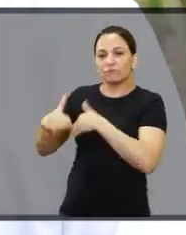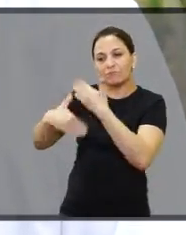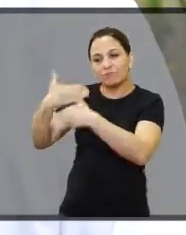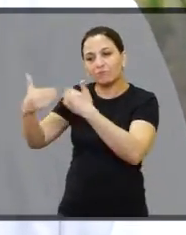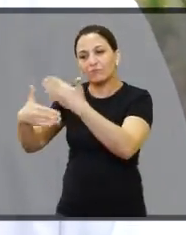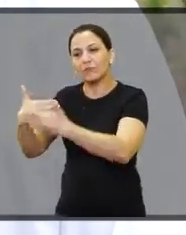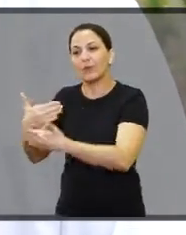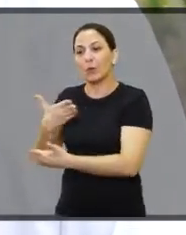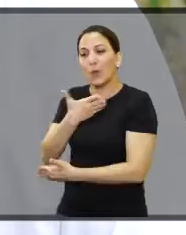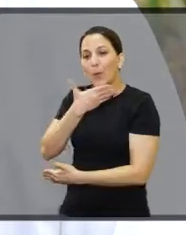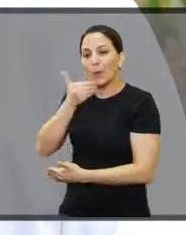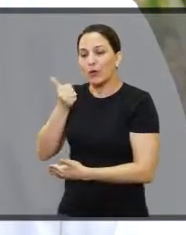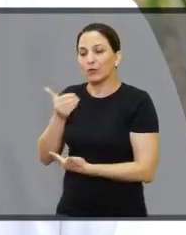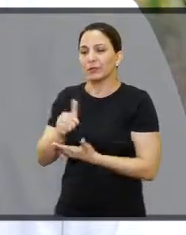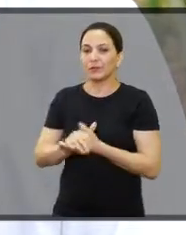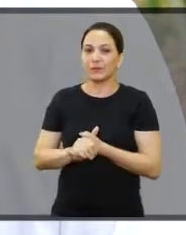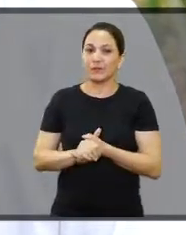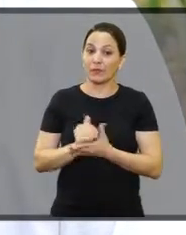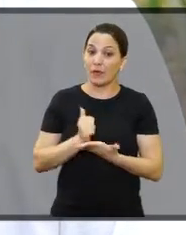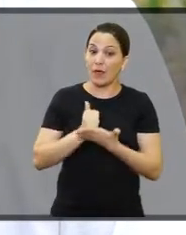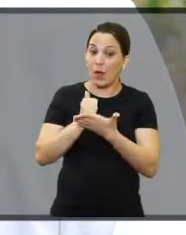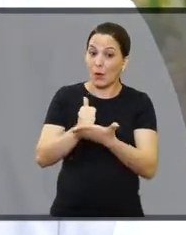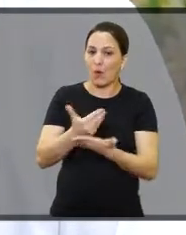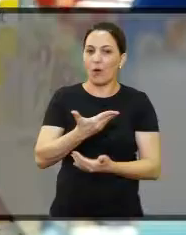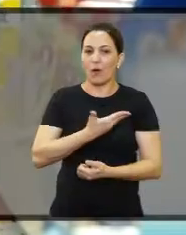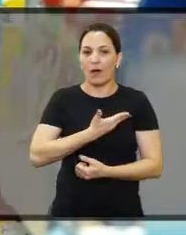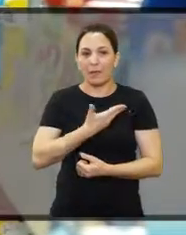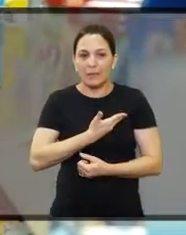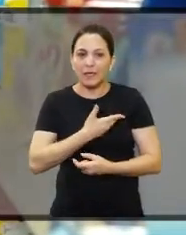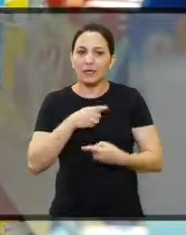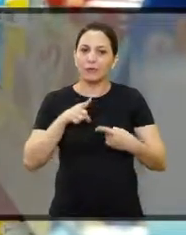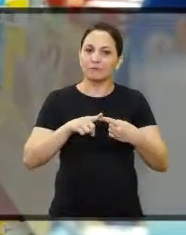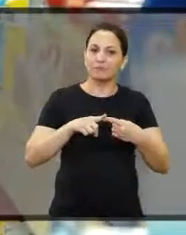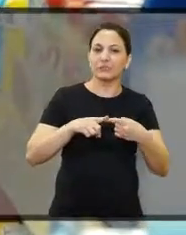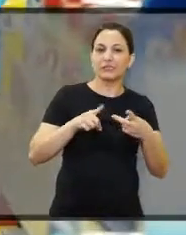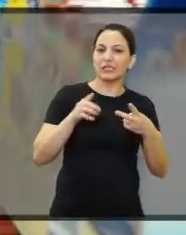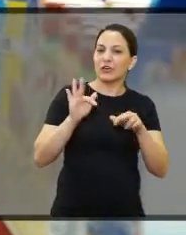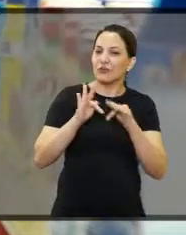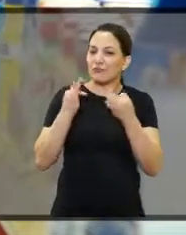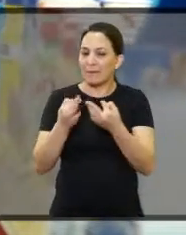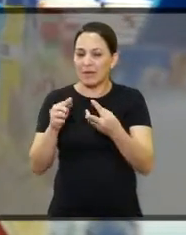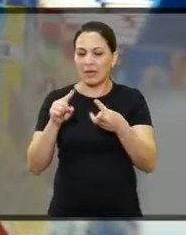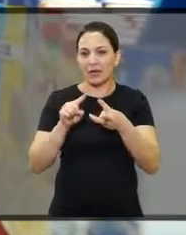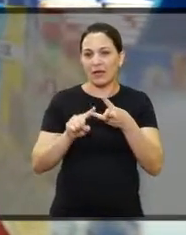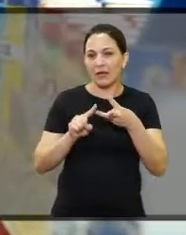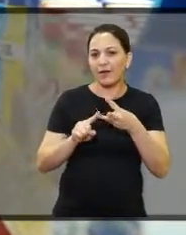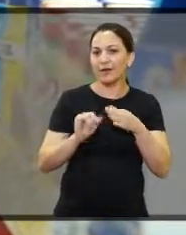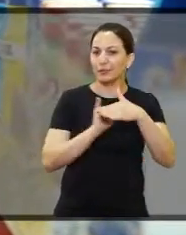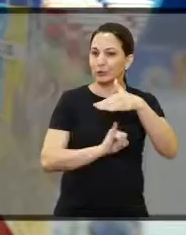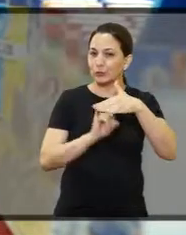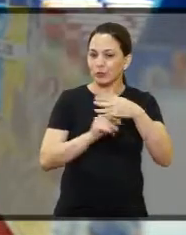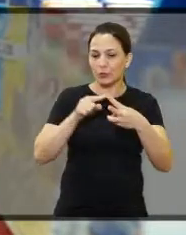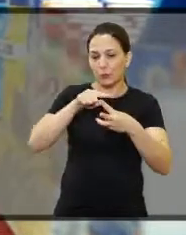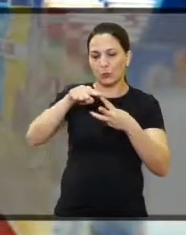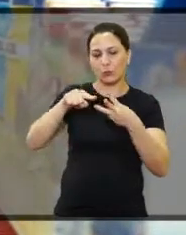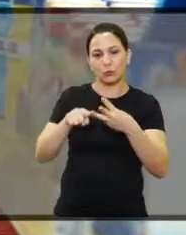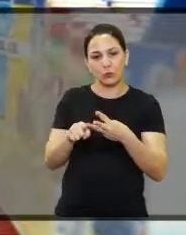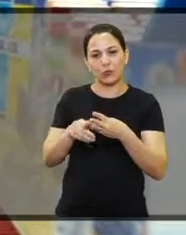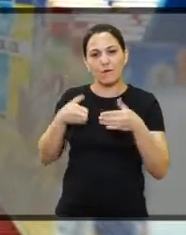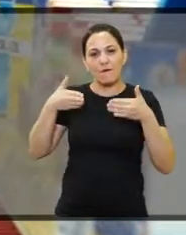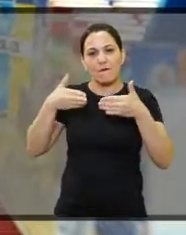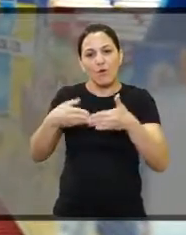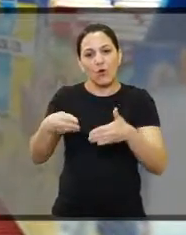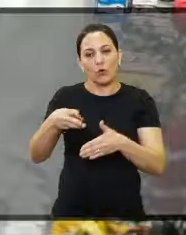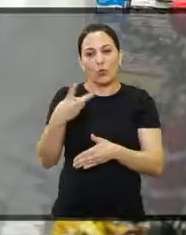outra. E assim nós vamos melhorando o que nós podemos. E com esse apoio dos amigos do trabalho, família e entidade,